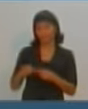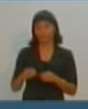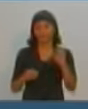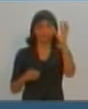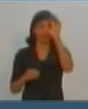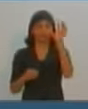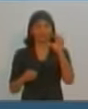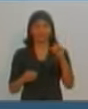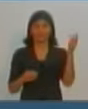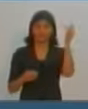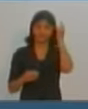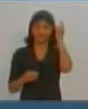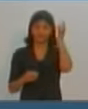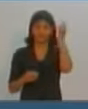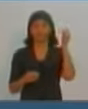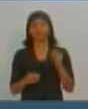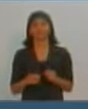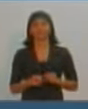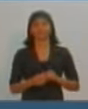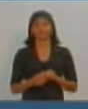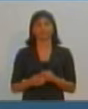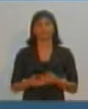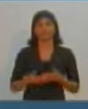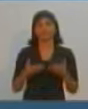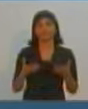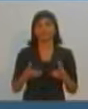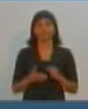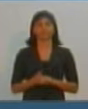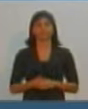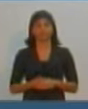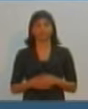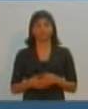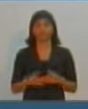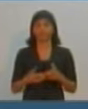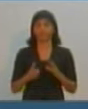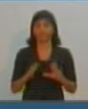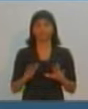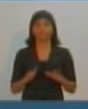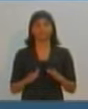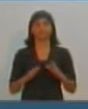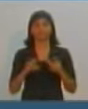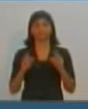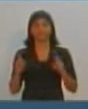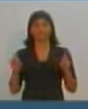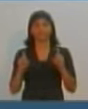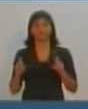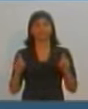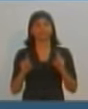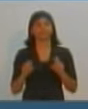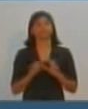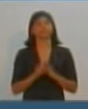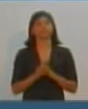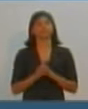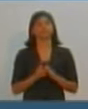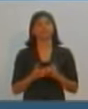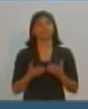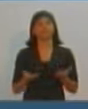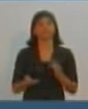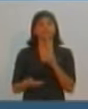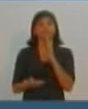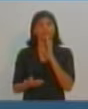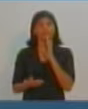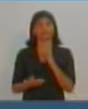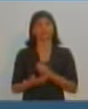Presidente Prudente. Nosso programa é transmitido em tempo real pela TV e também pela internet. Vamos então conhecer agora